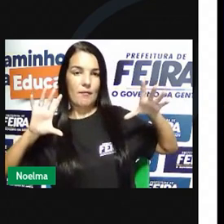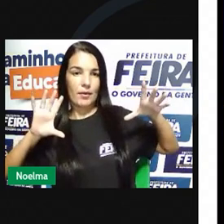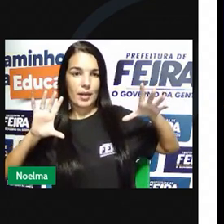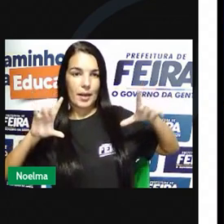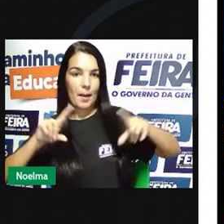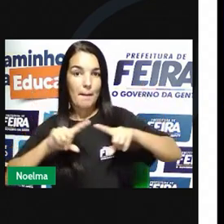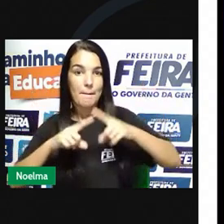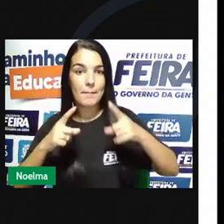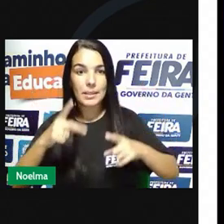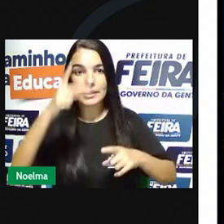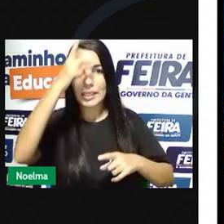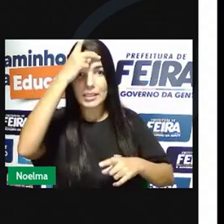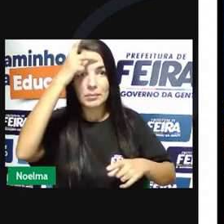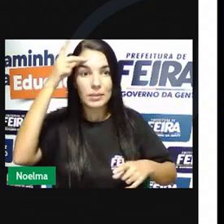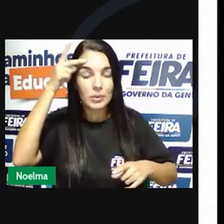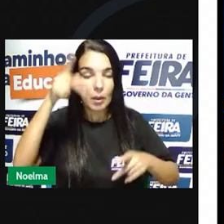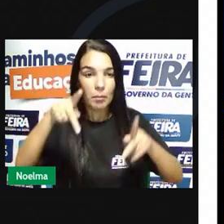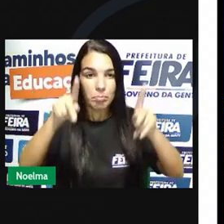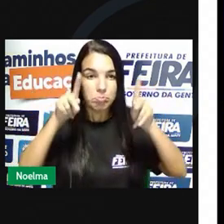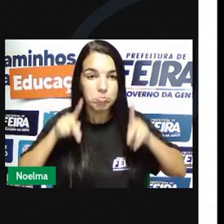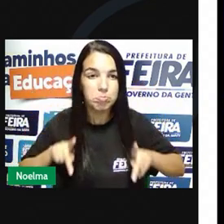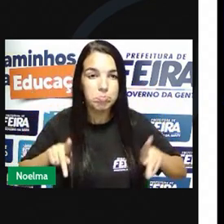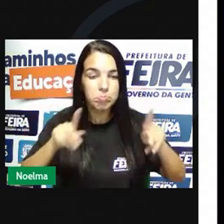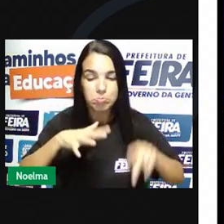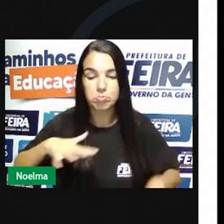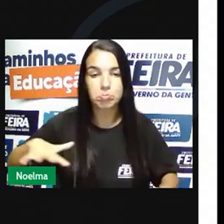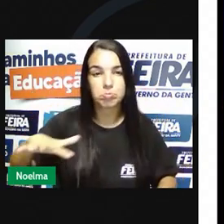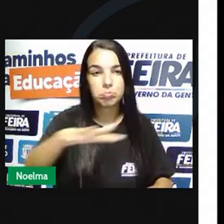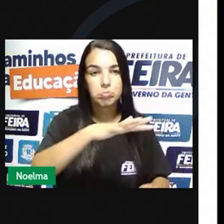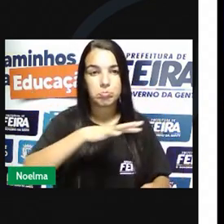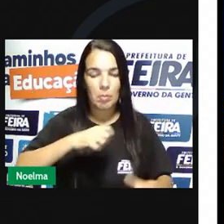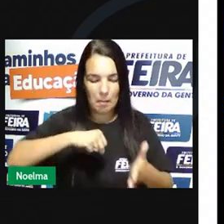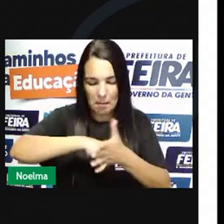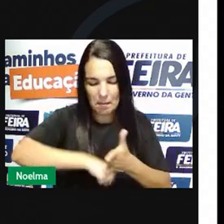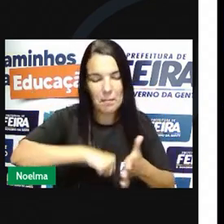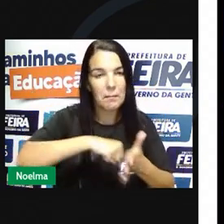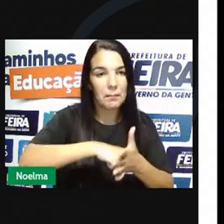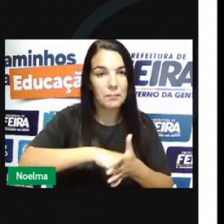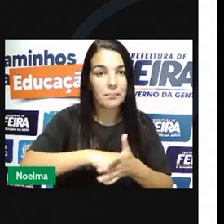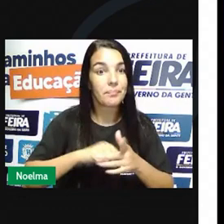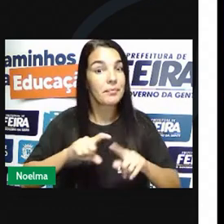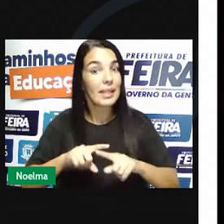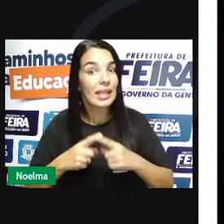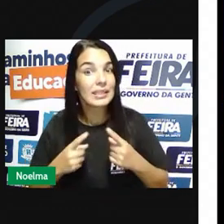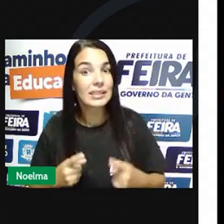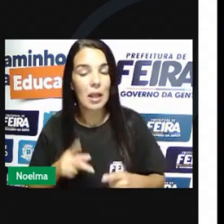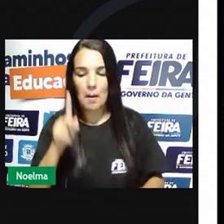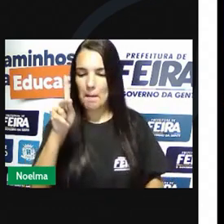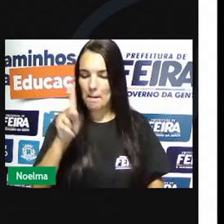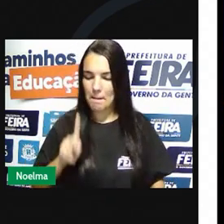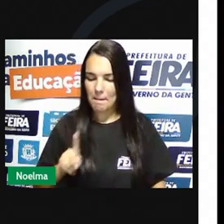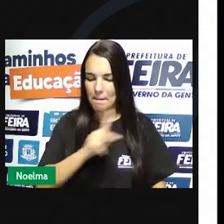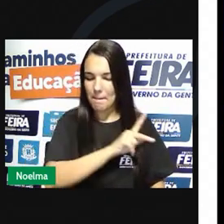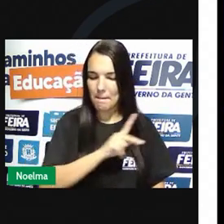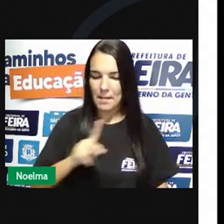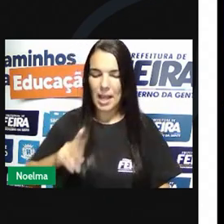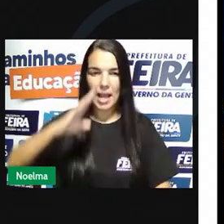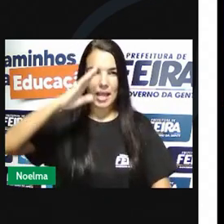povo da opressão assim juntou-se a padres coronéis